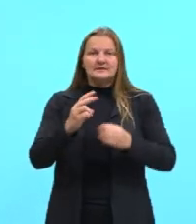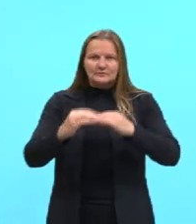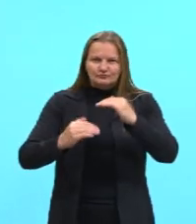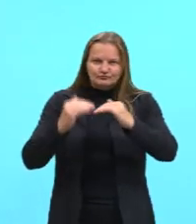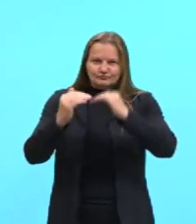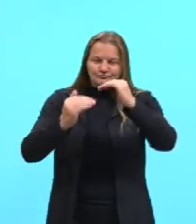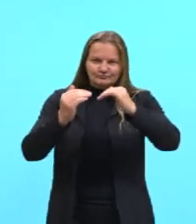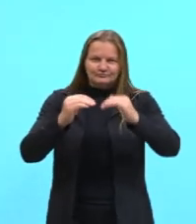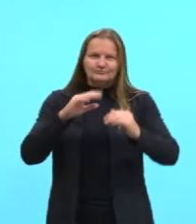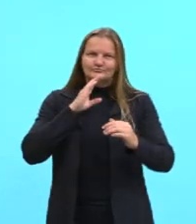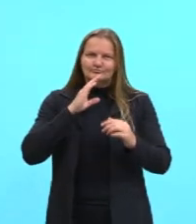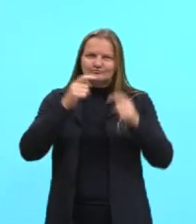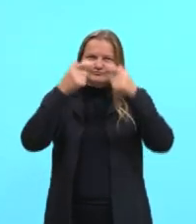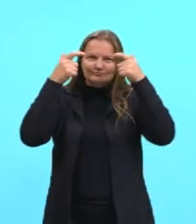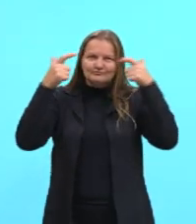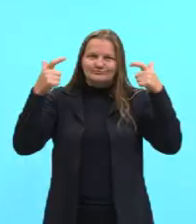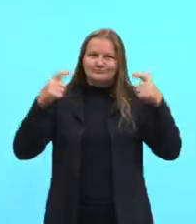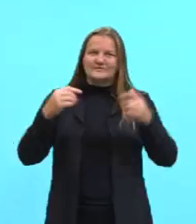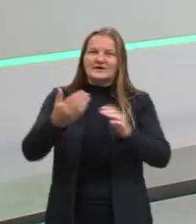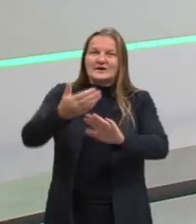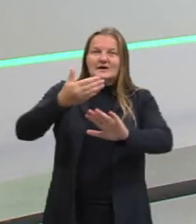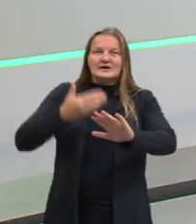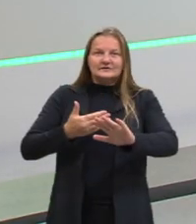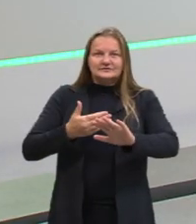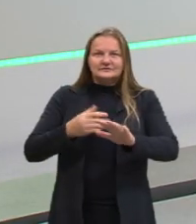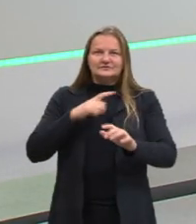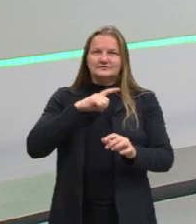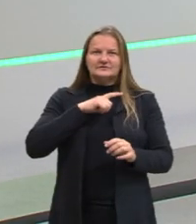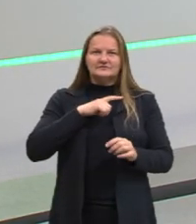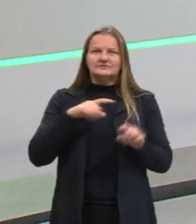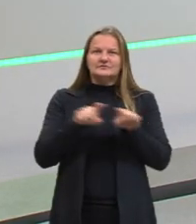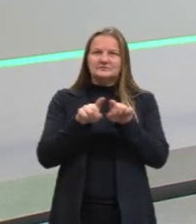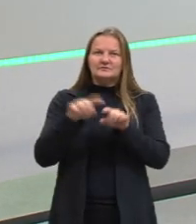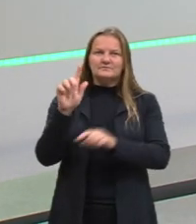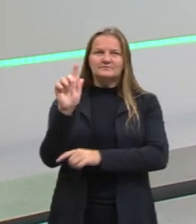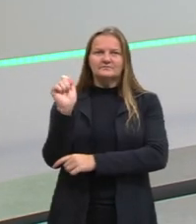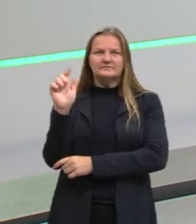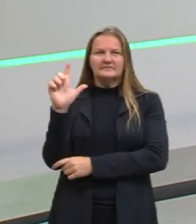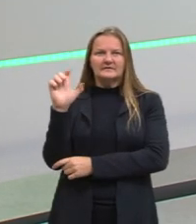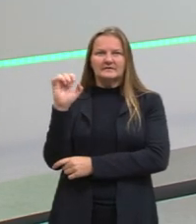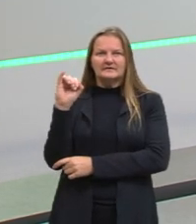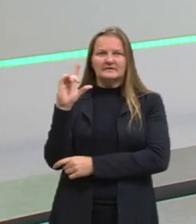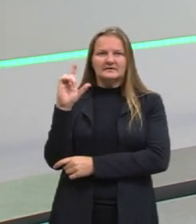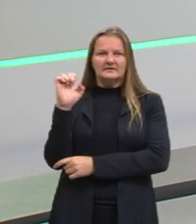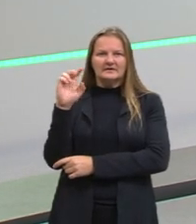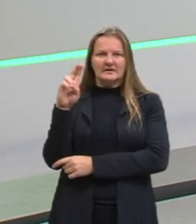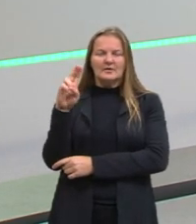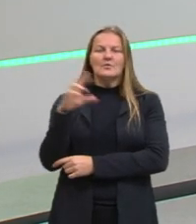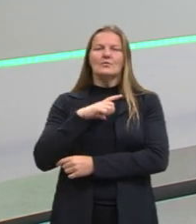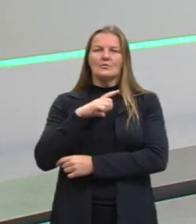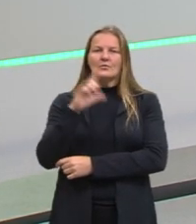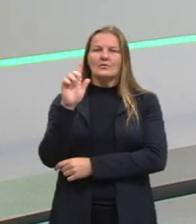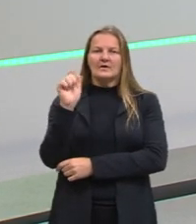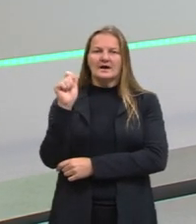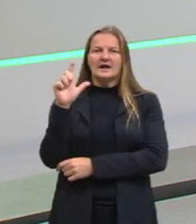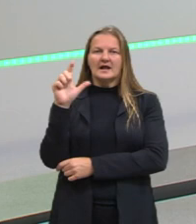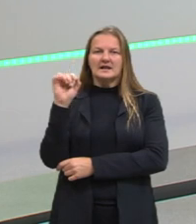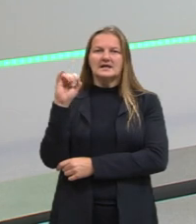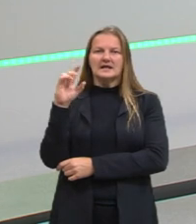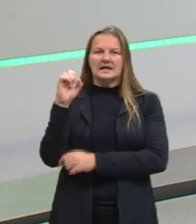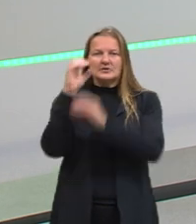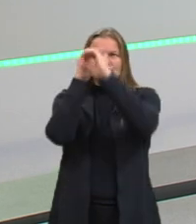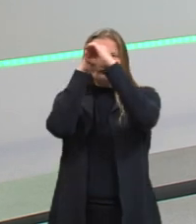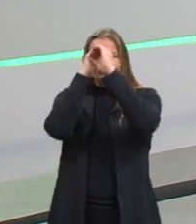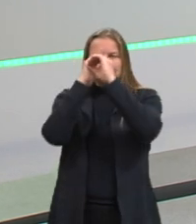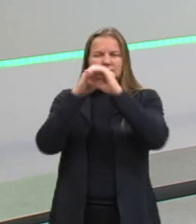conhecimento. Como antes dele, gente teve também o Galileu Galilei, que também estudava, né? As quedas dos corpos, que a gente já falou